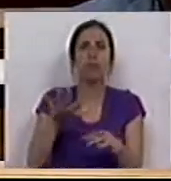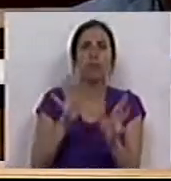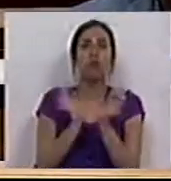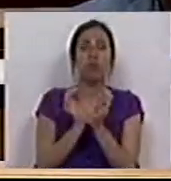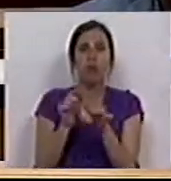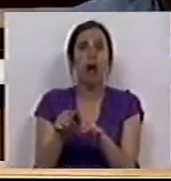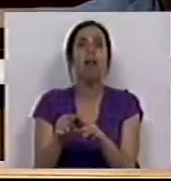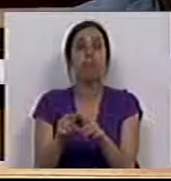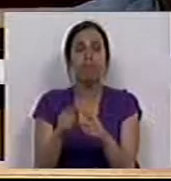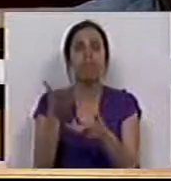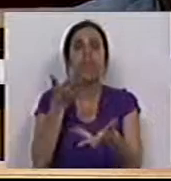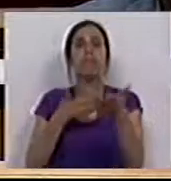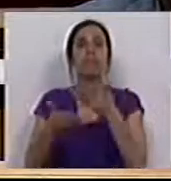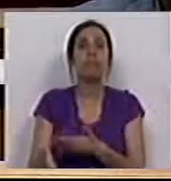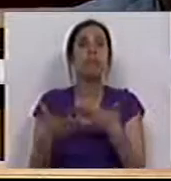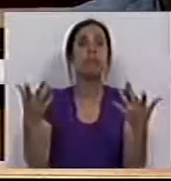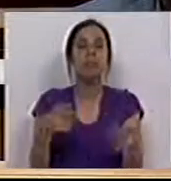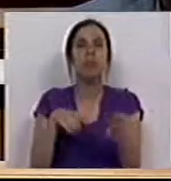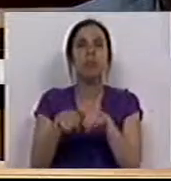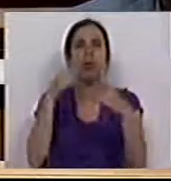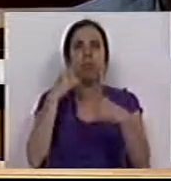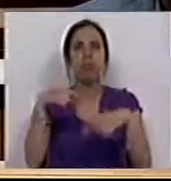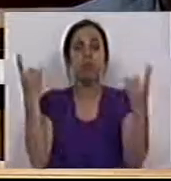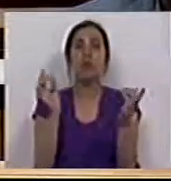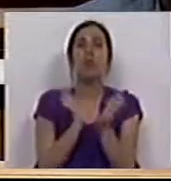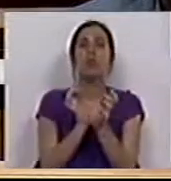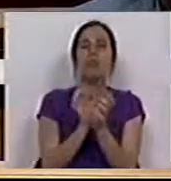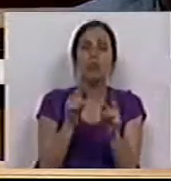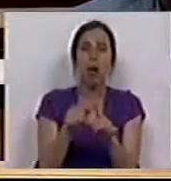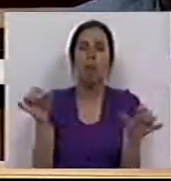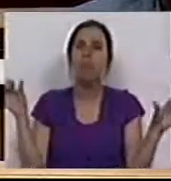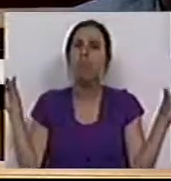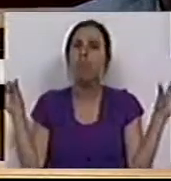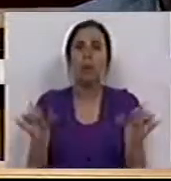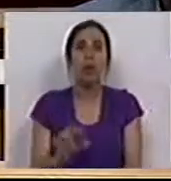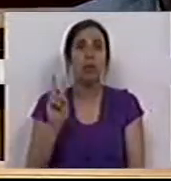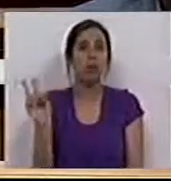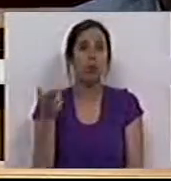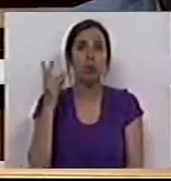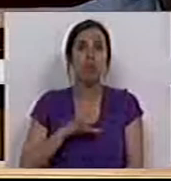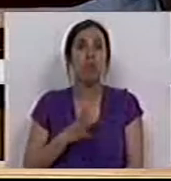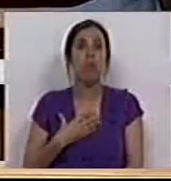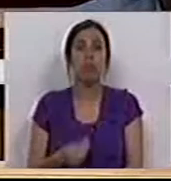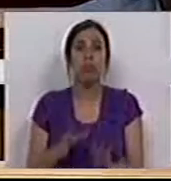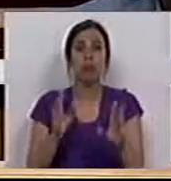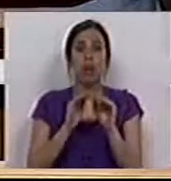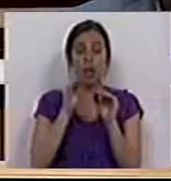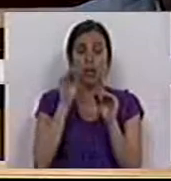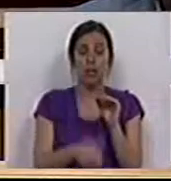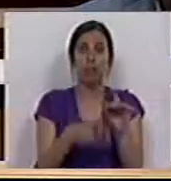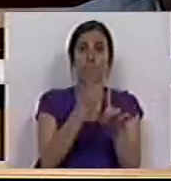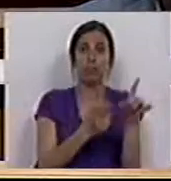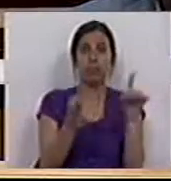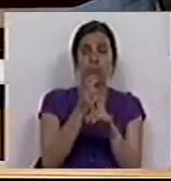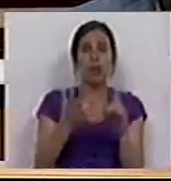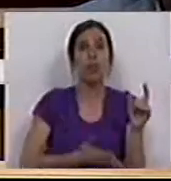tiveram como contrapartida nas políticas públicas sociais o pior dos dois mundos. Porque quando a recessão aumentou